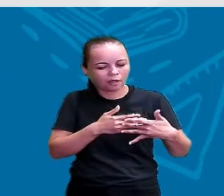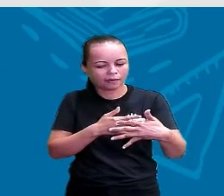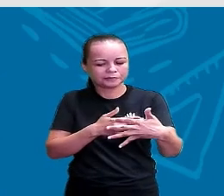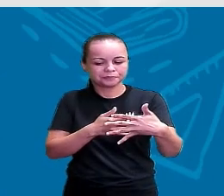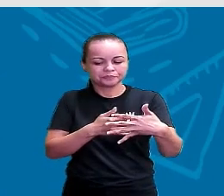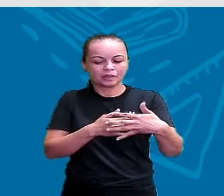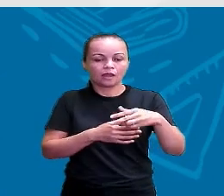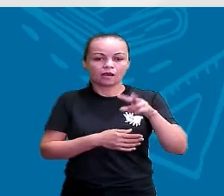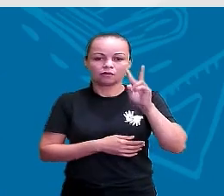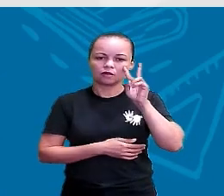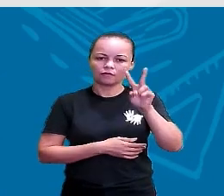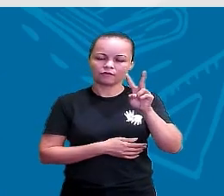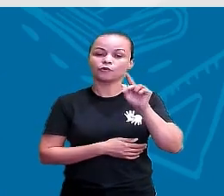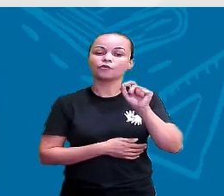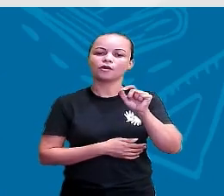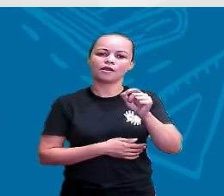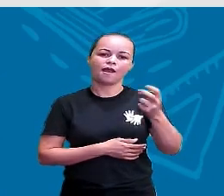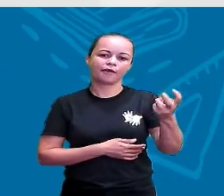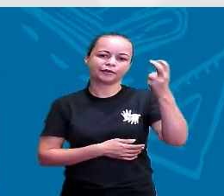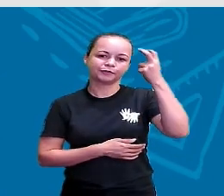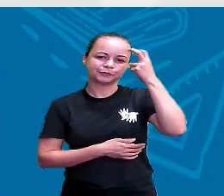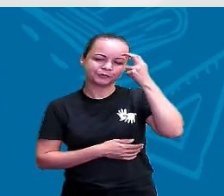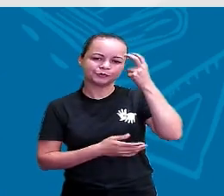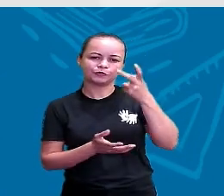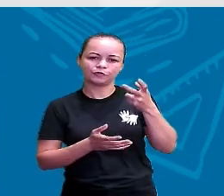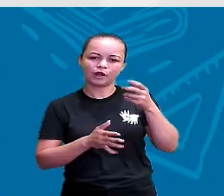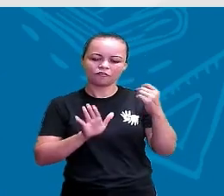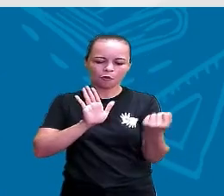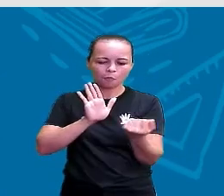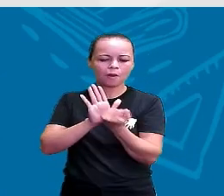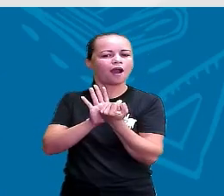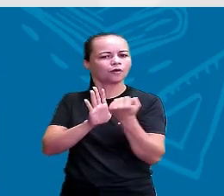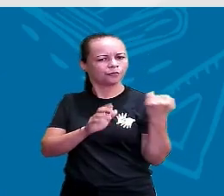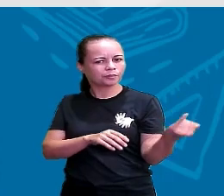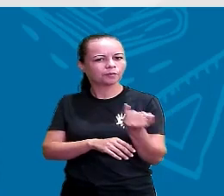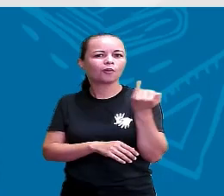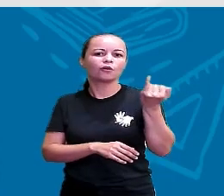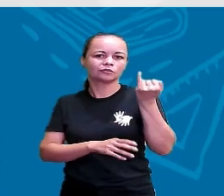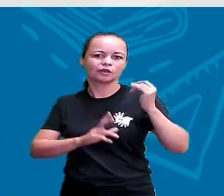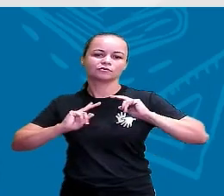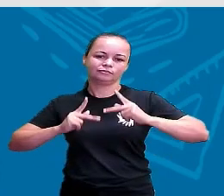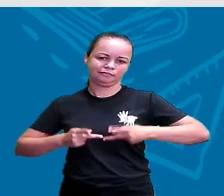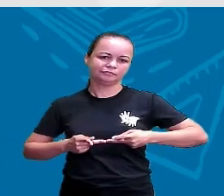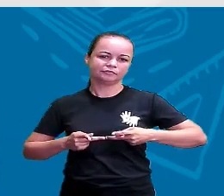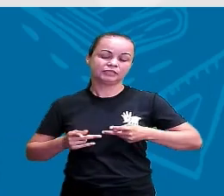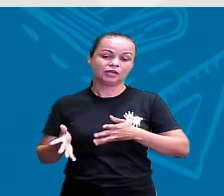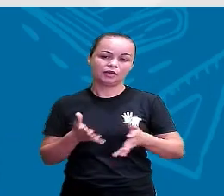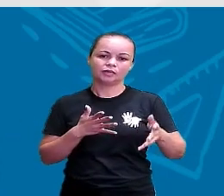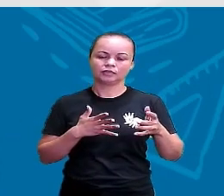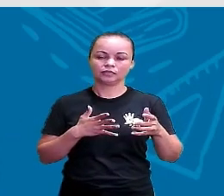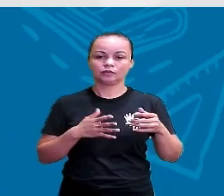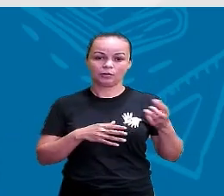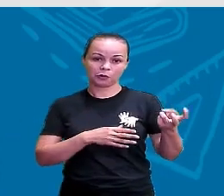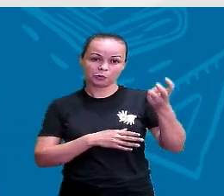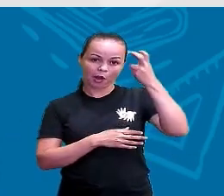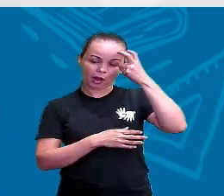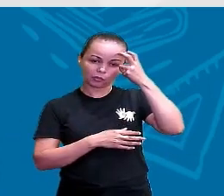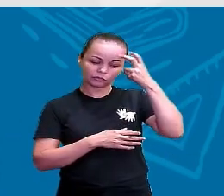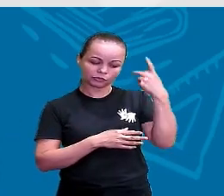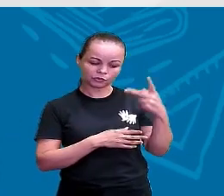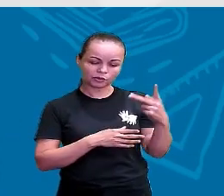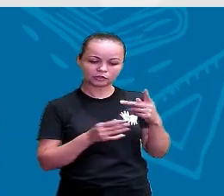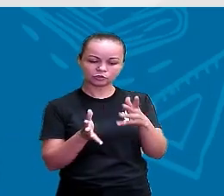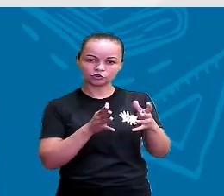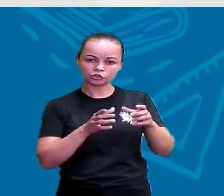a gente viu que a agricultura, ela foi um marco muito grande para a humanidade. partir da agricultura, surgiram